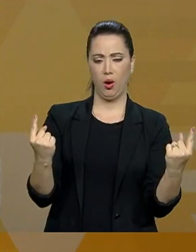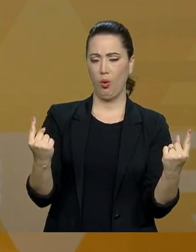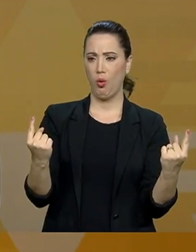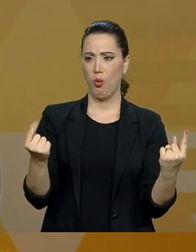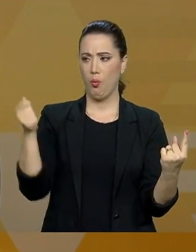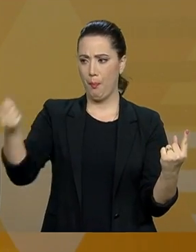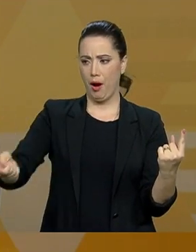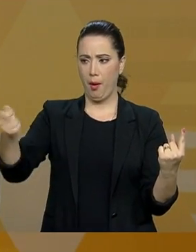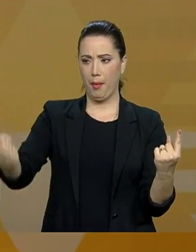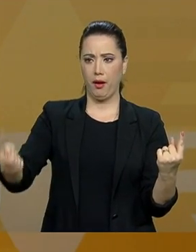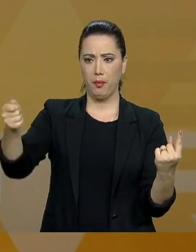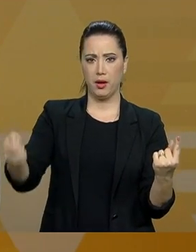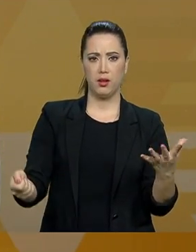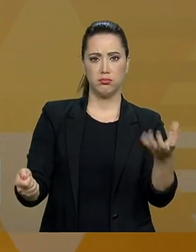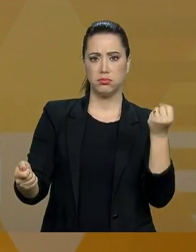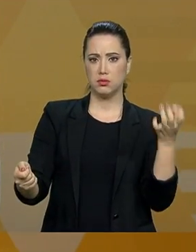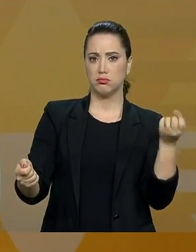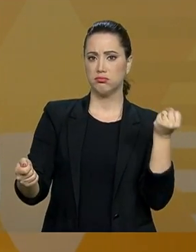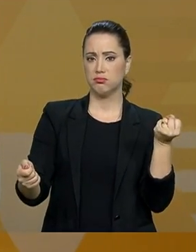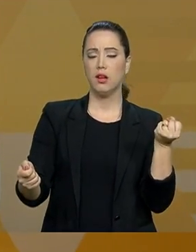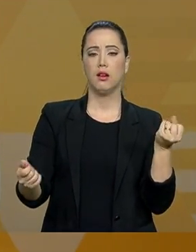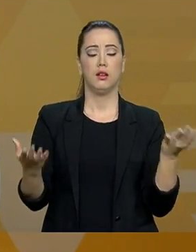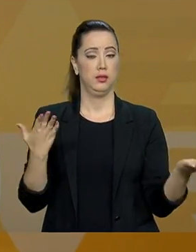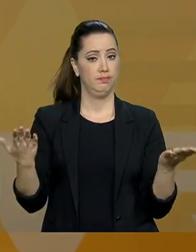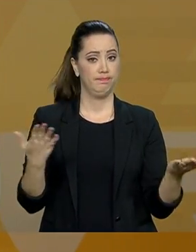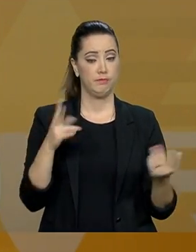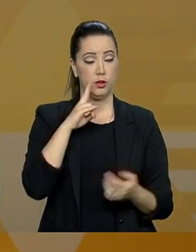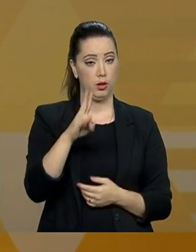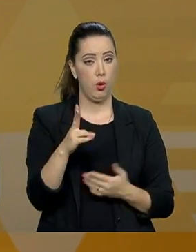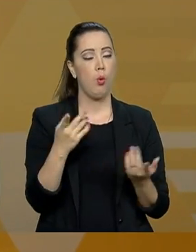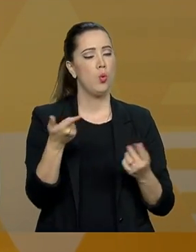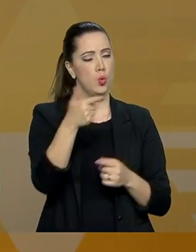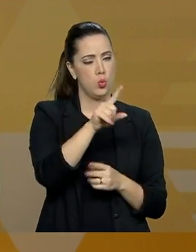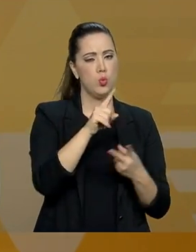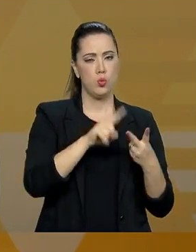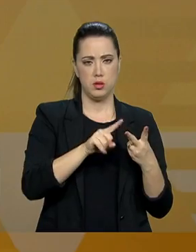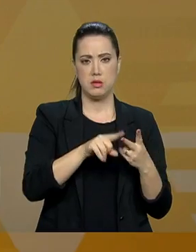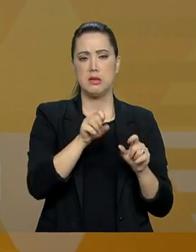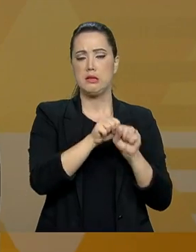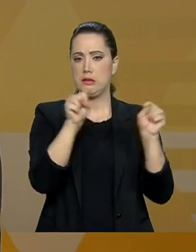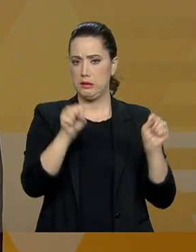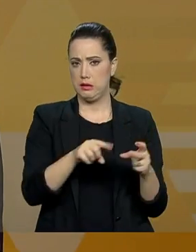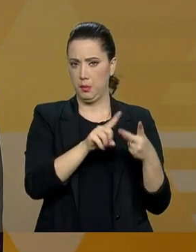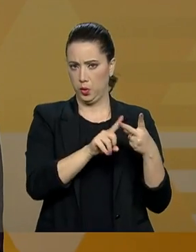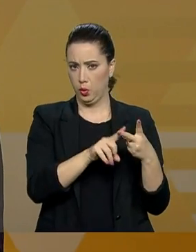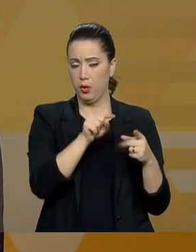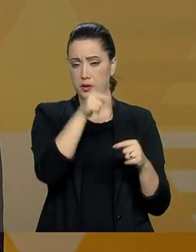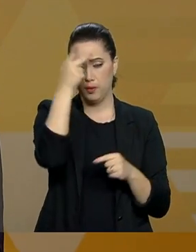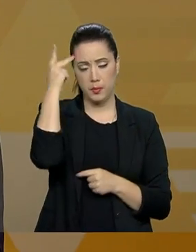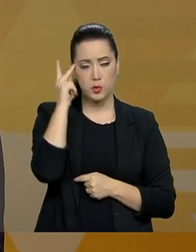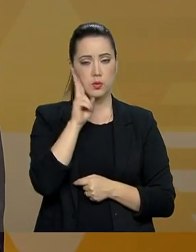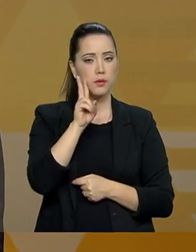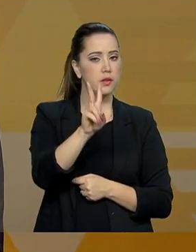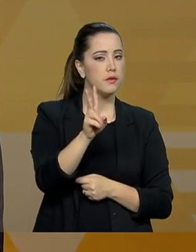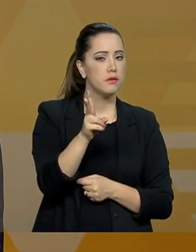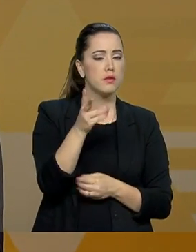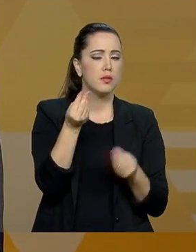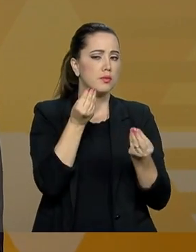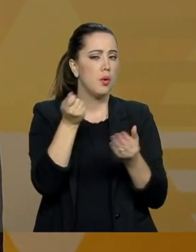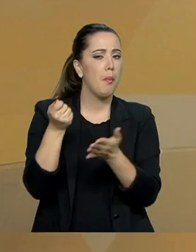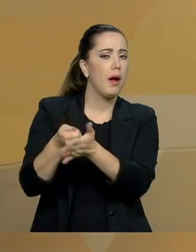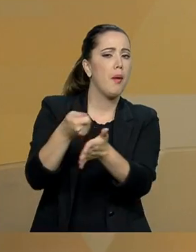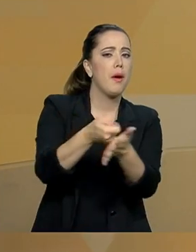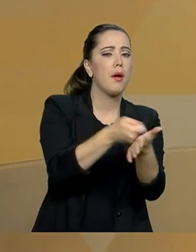que o cidadão, ele possa acompanhar o investimento que ele está fazendo para a sua Previdência. fosse uma poupança? Como se fosse uma caderneta de